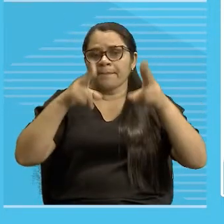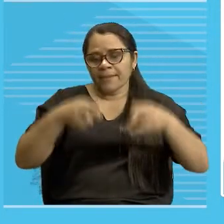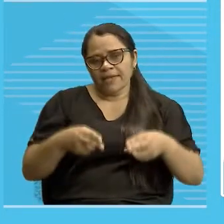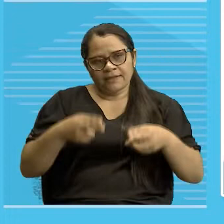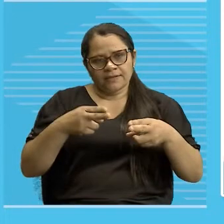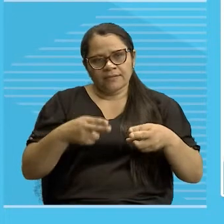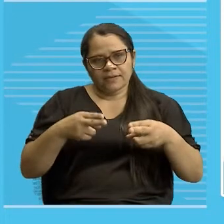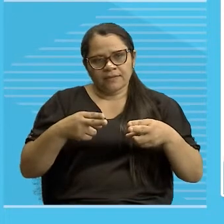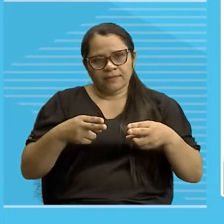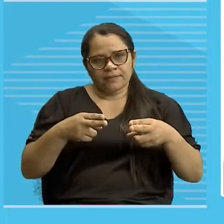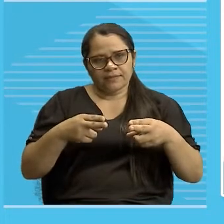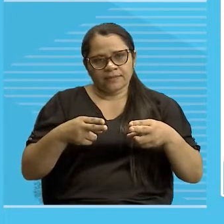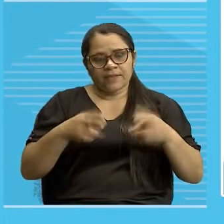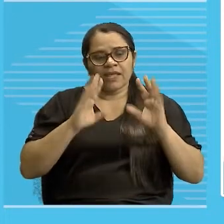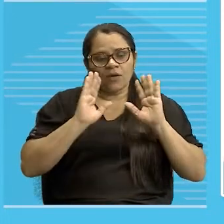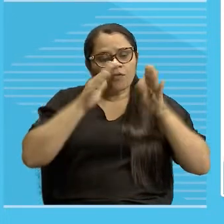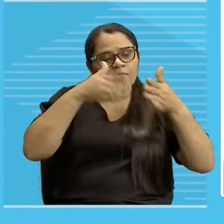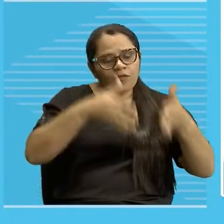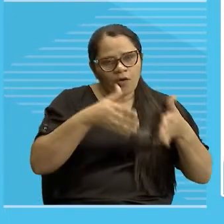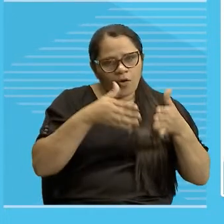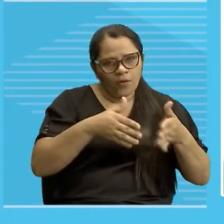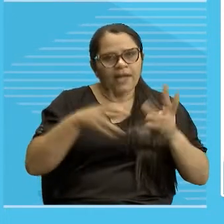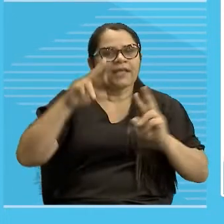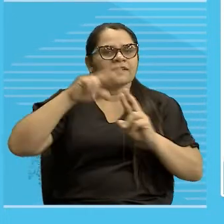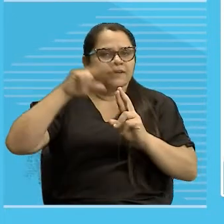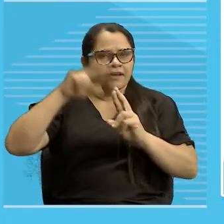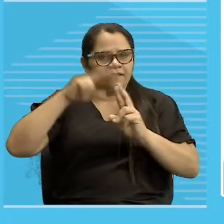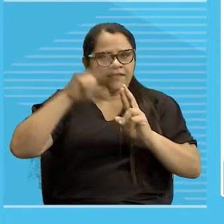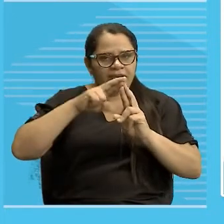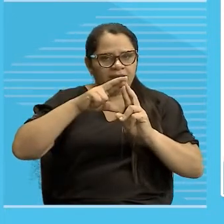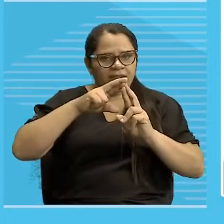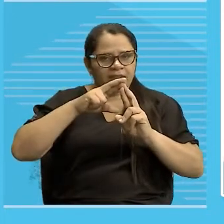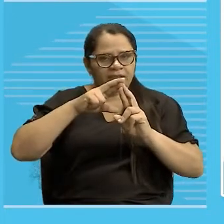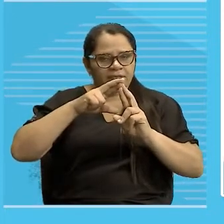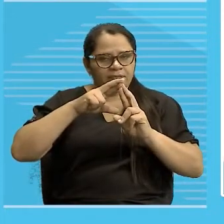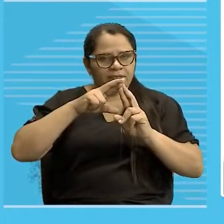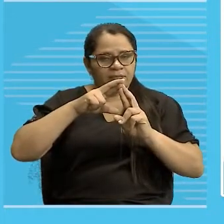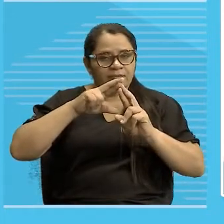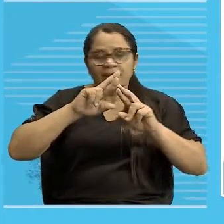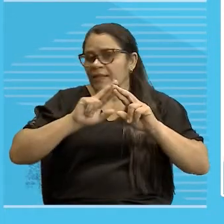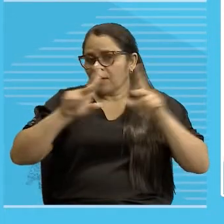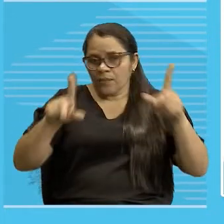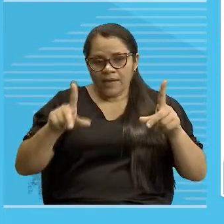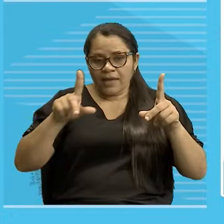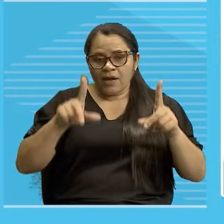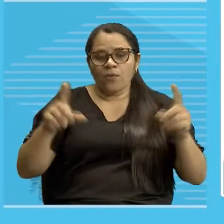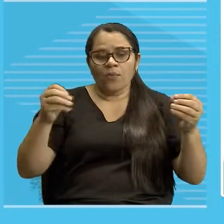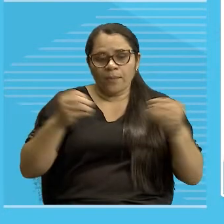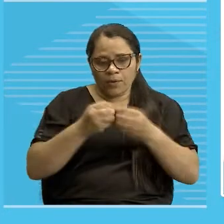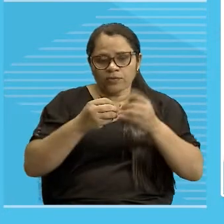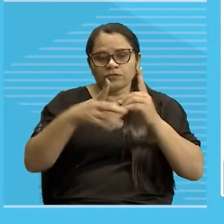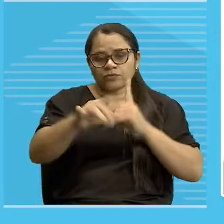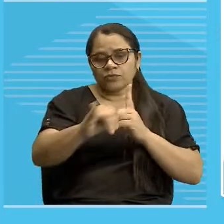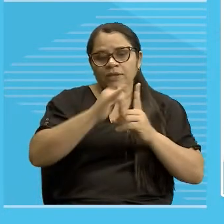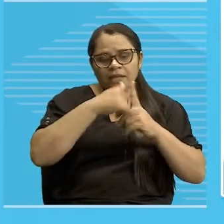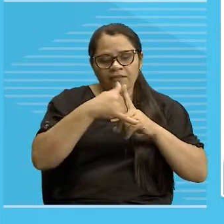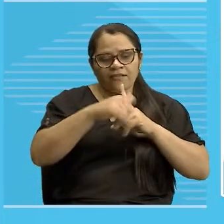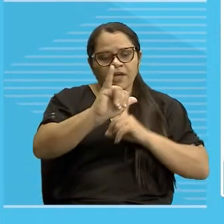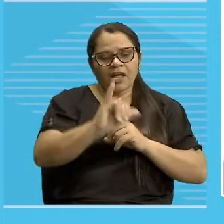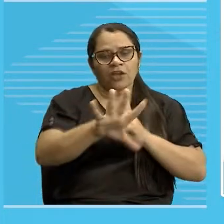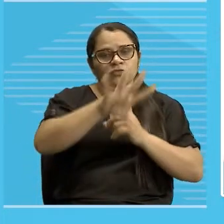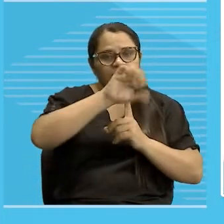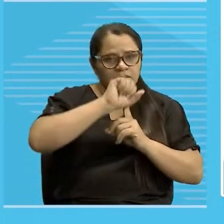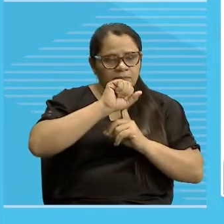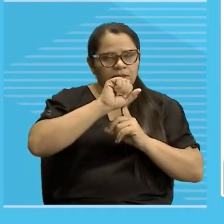Referente é aquilo a que se refere, ou seja, não é algo pertinente a você e ao seu interlocutor. Ok? Tudo